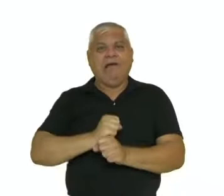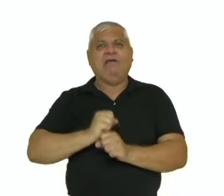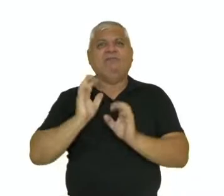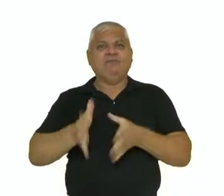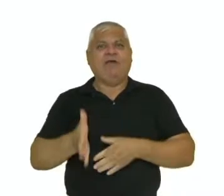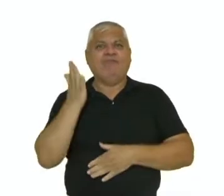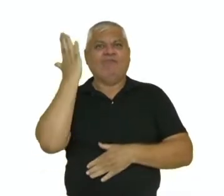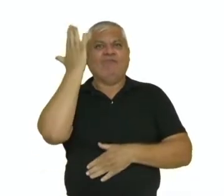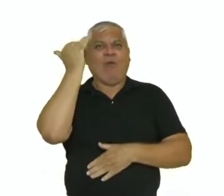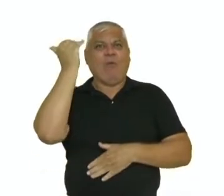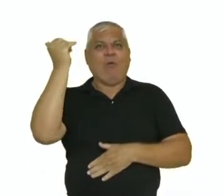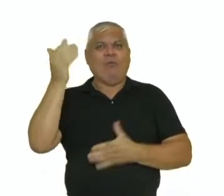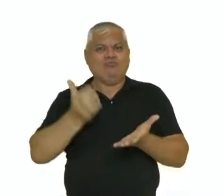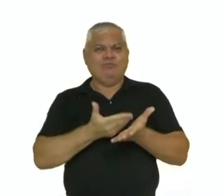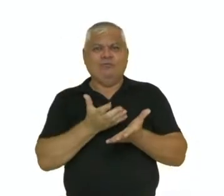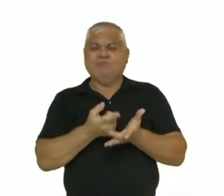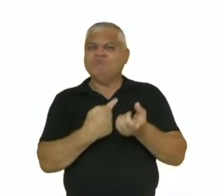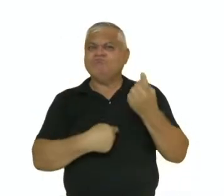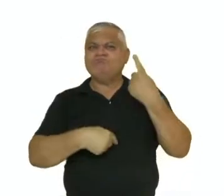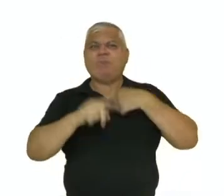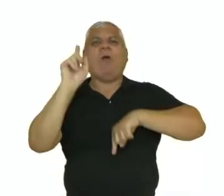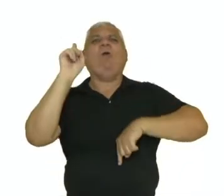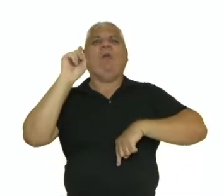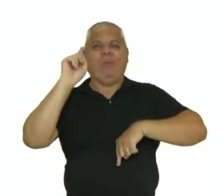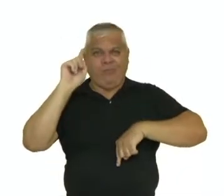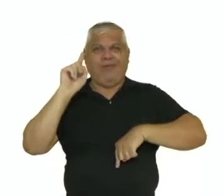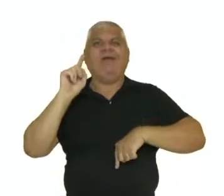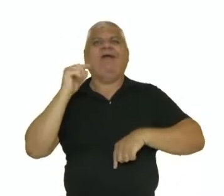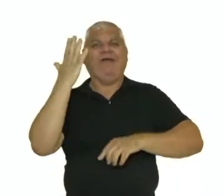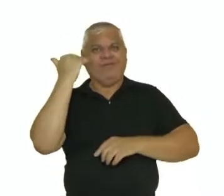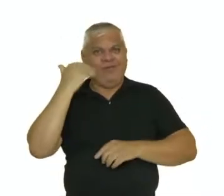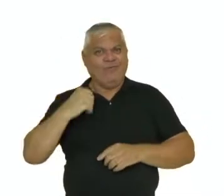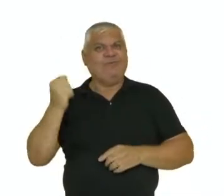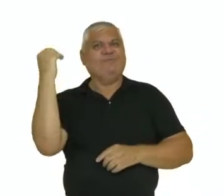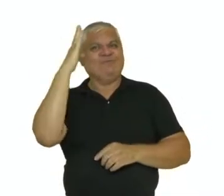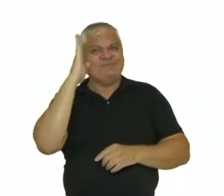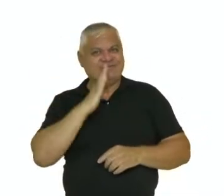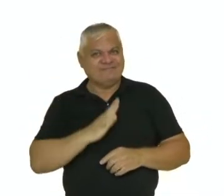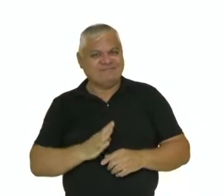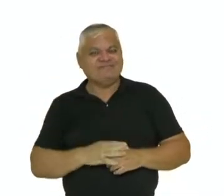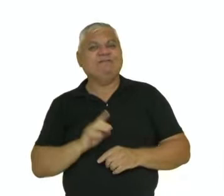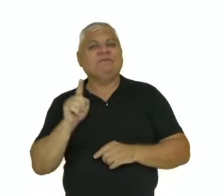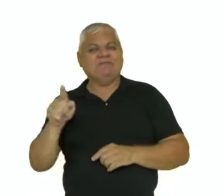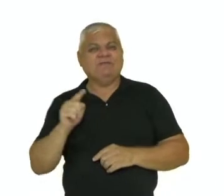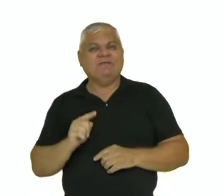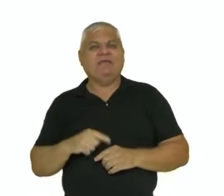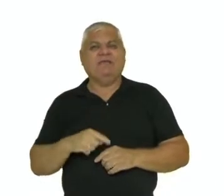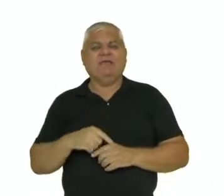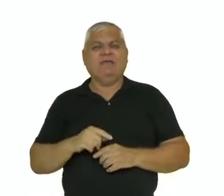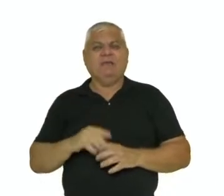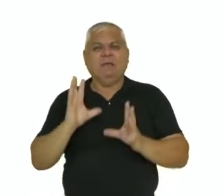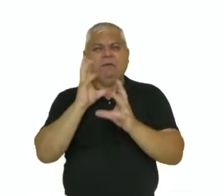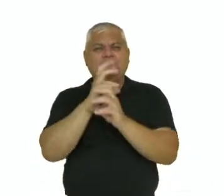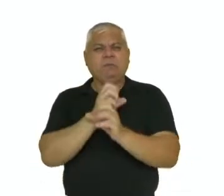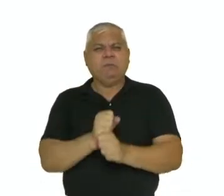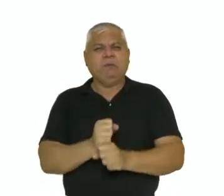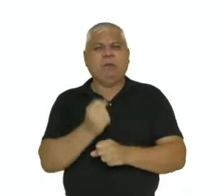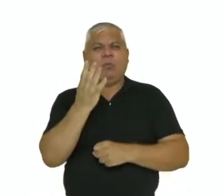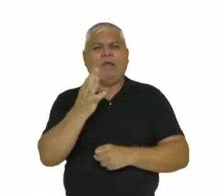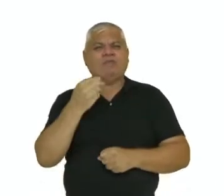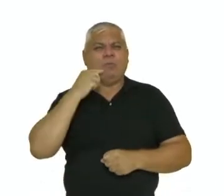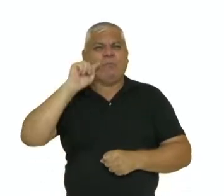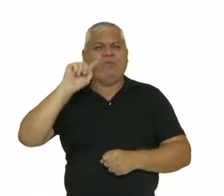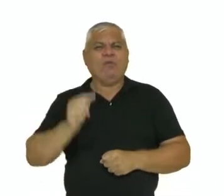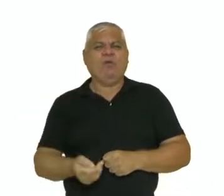famosa. Um verdadeiro clássico da literatura infantil brasileira. São mais de 4 milhões de livros do Menino